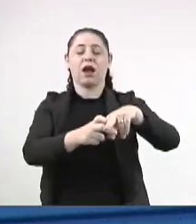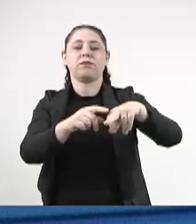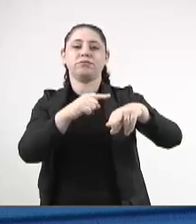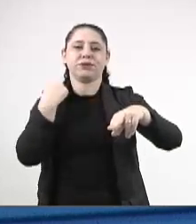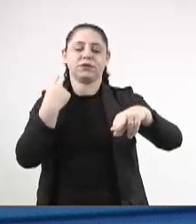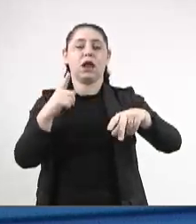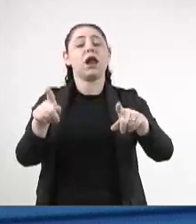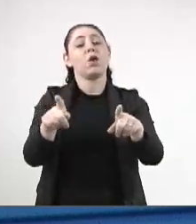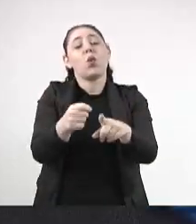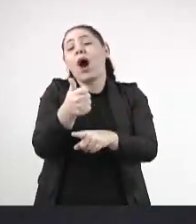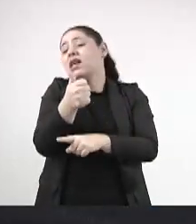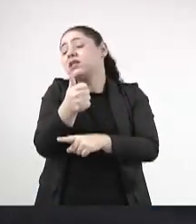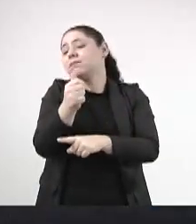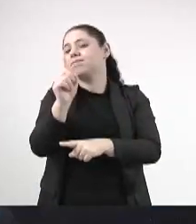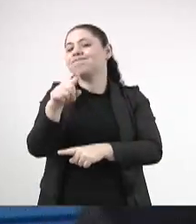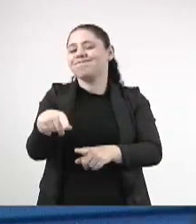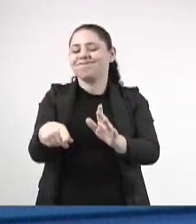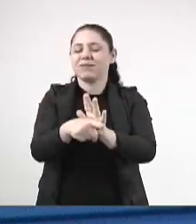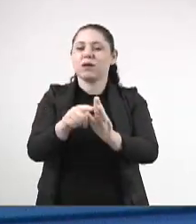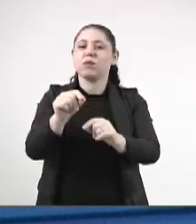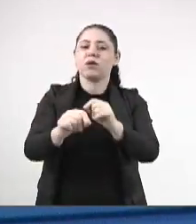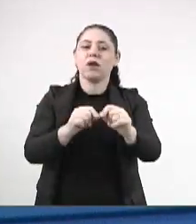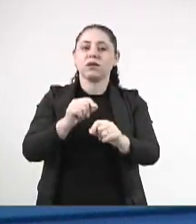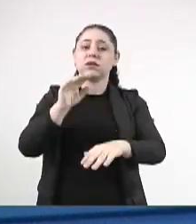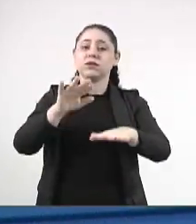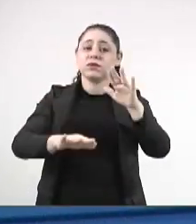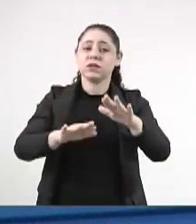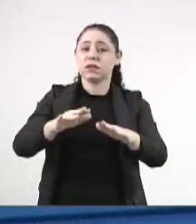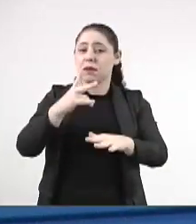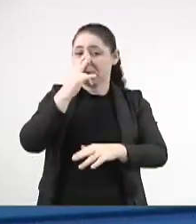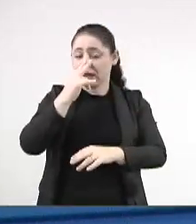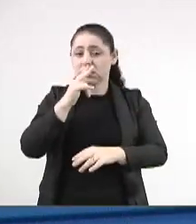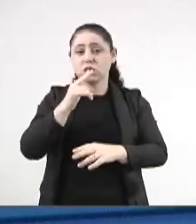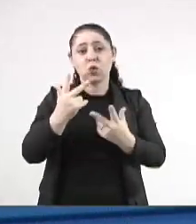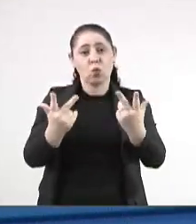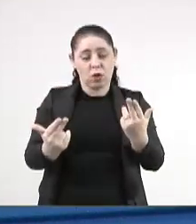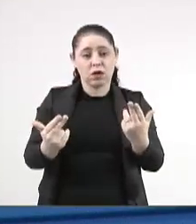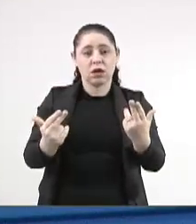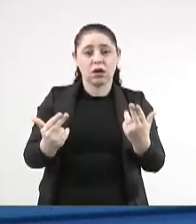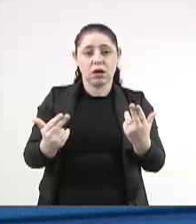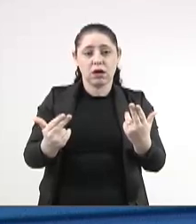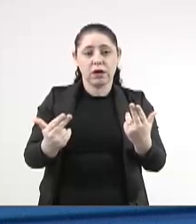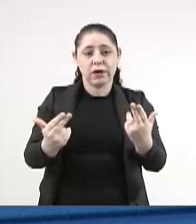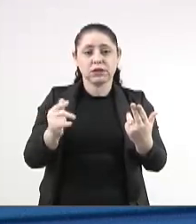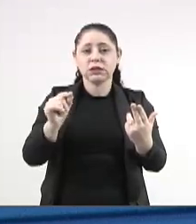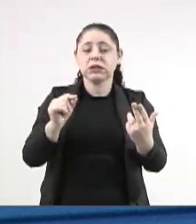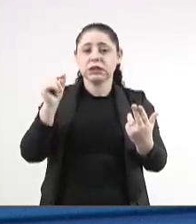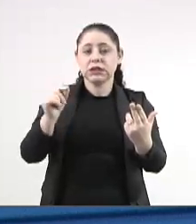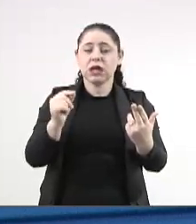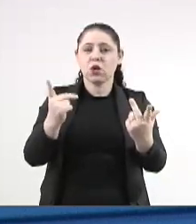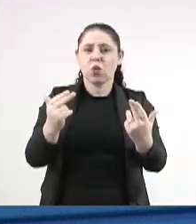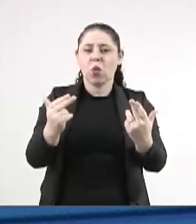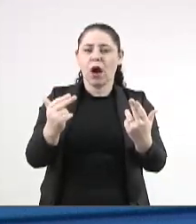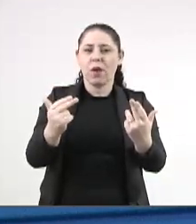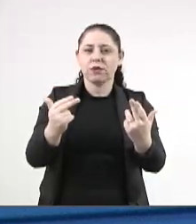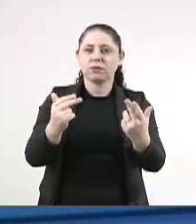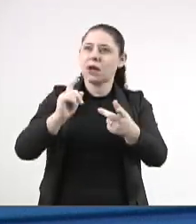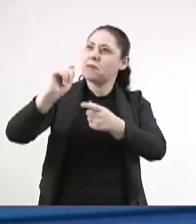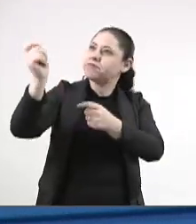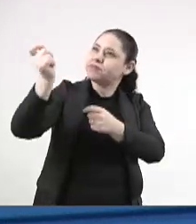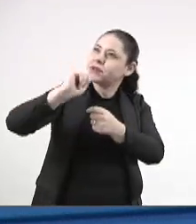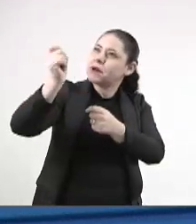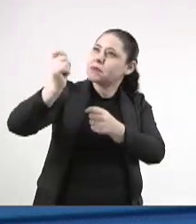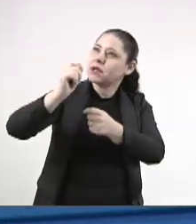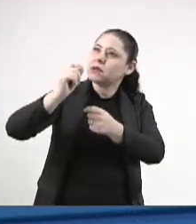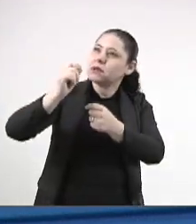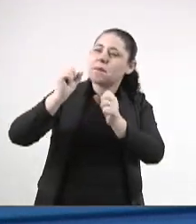até que as pessoas comentam desse fio, que são riscos que são até semelhantes àqueles da linha de Serol, que muito